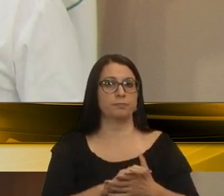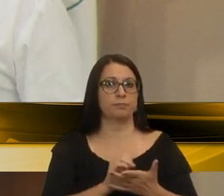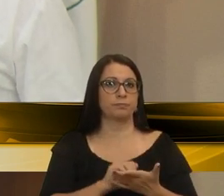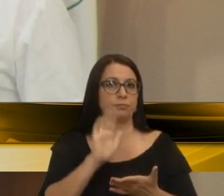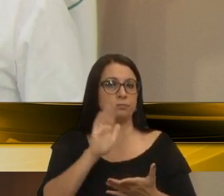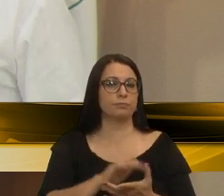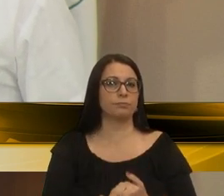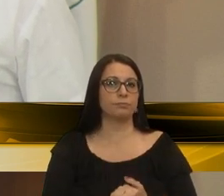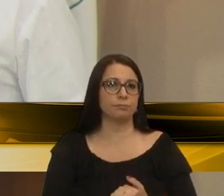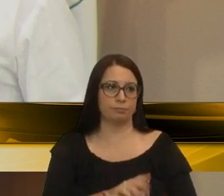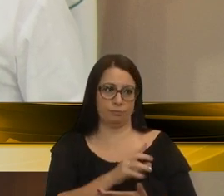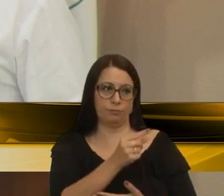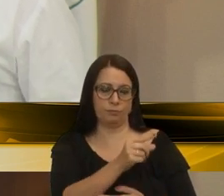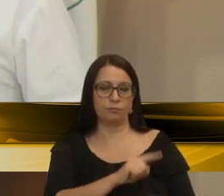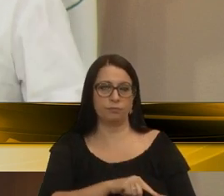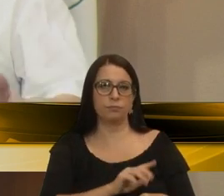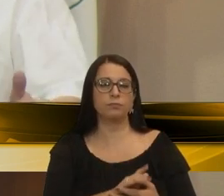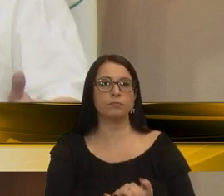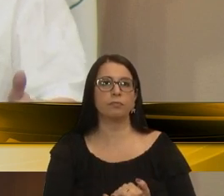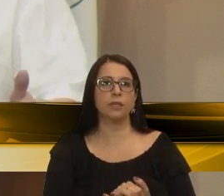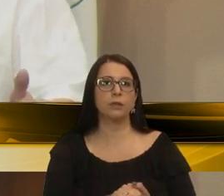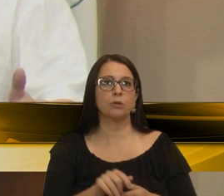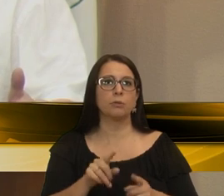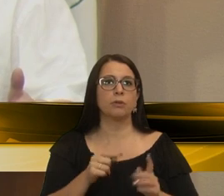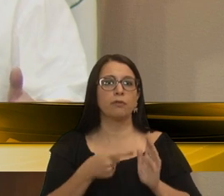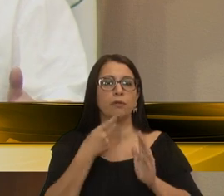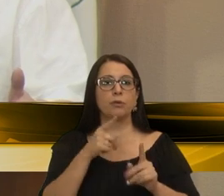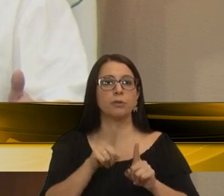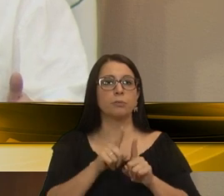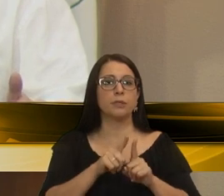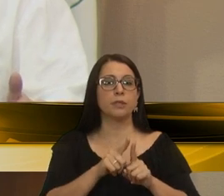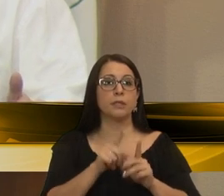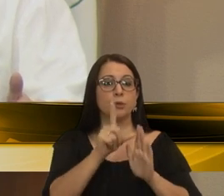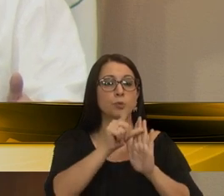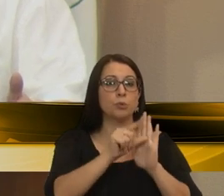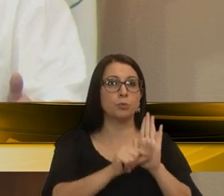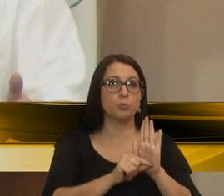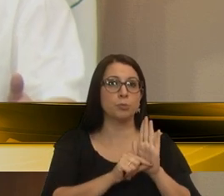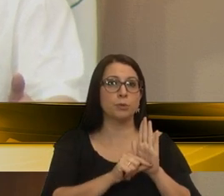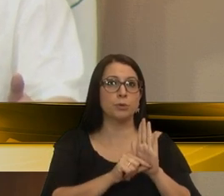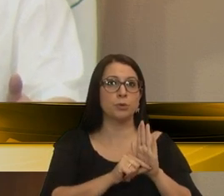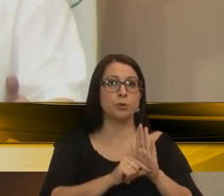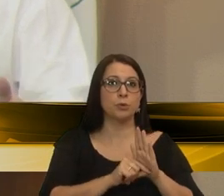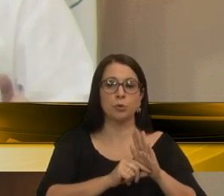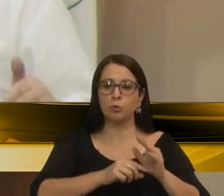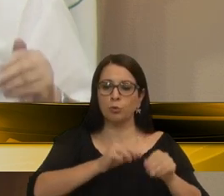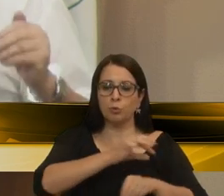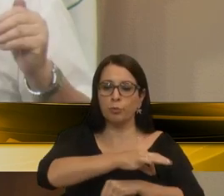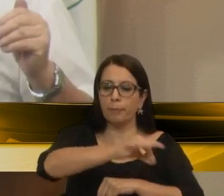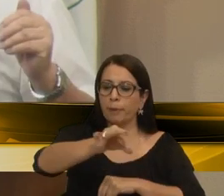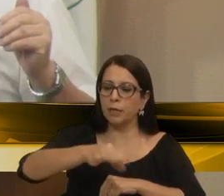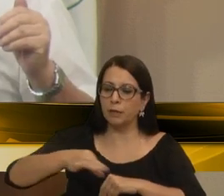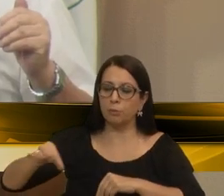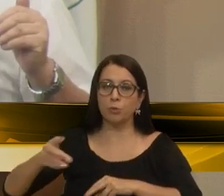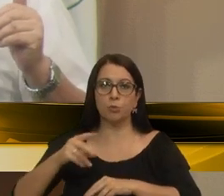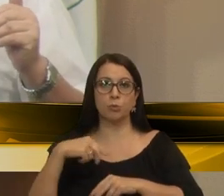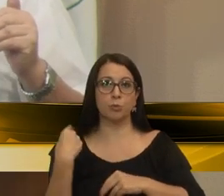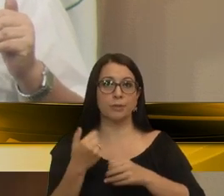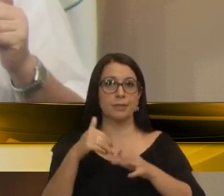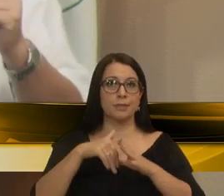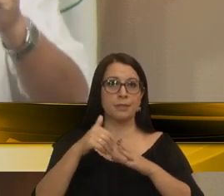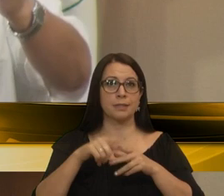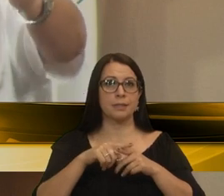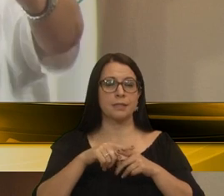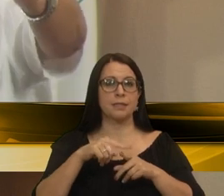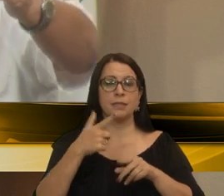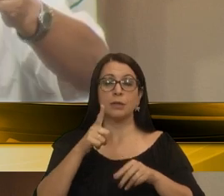sequência, vereador. Eu ressalto também outras questões, a redução do perímetro urbano sem um tempo de